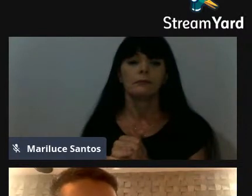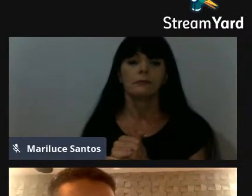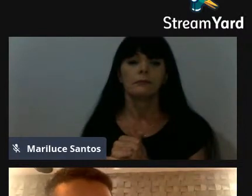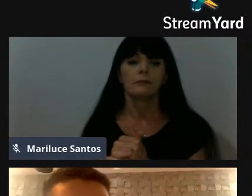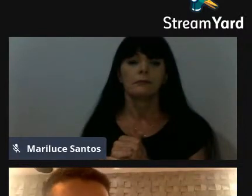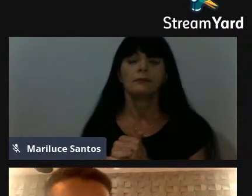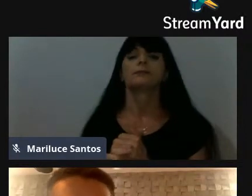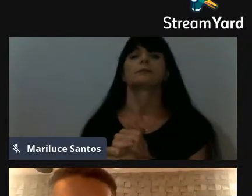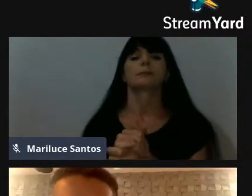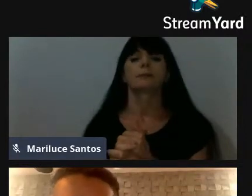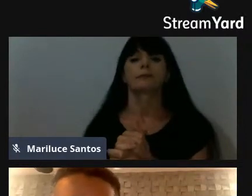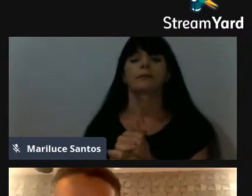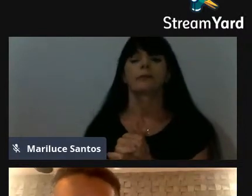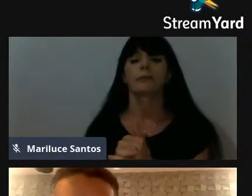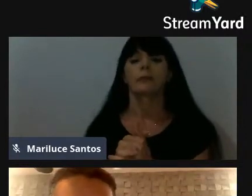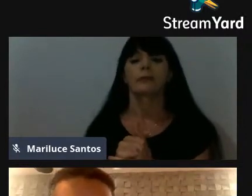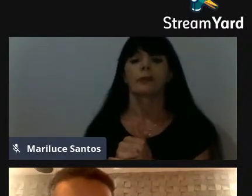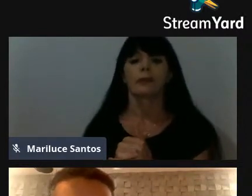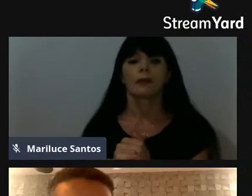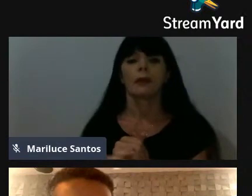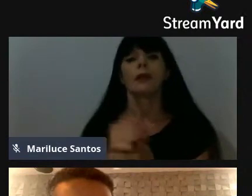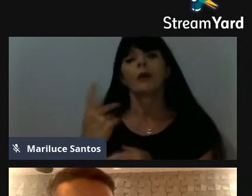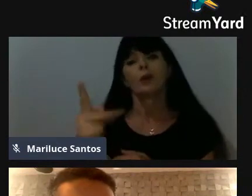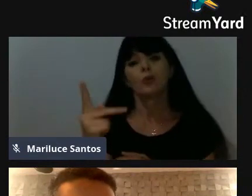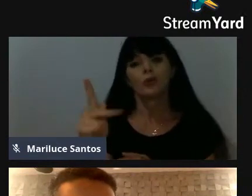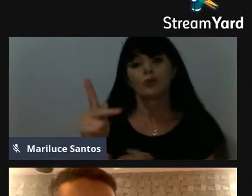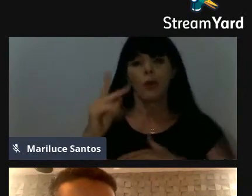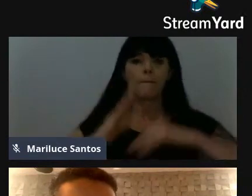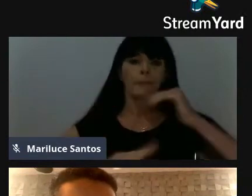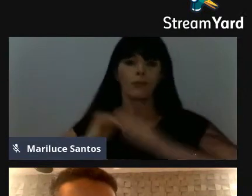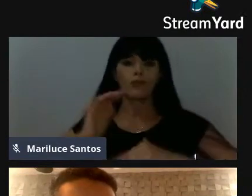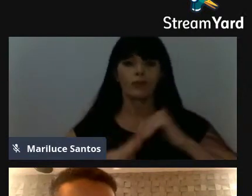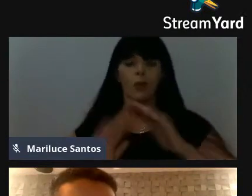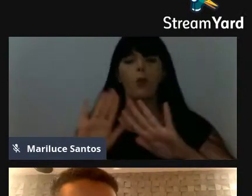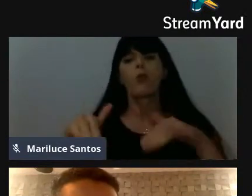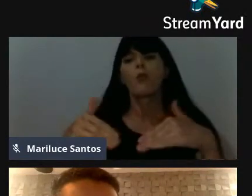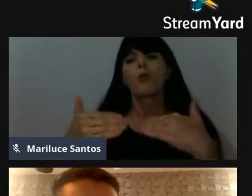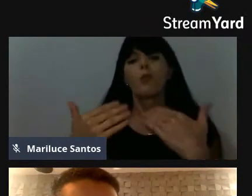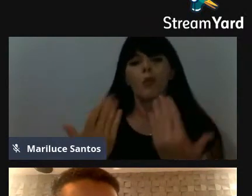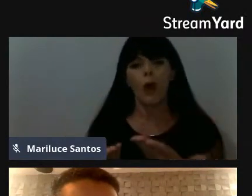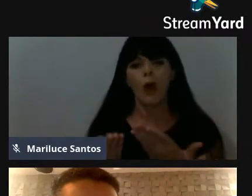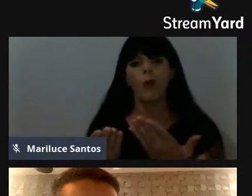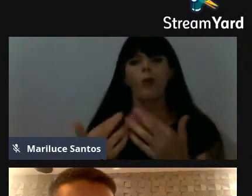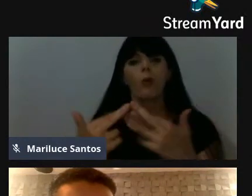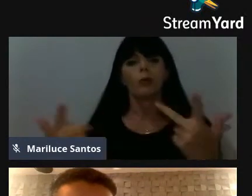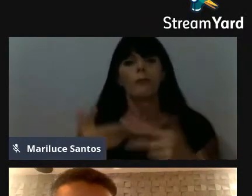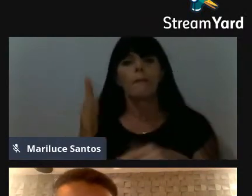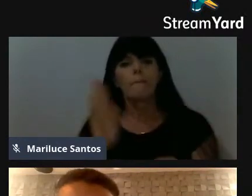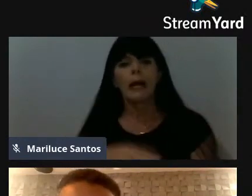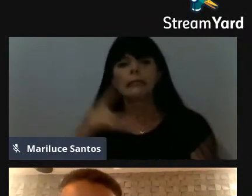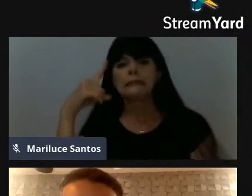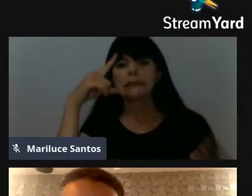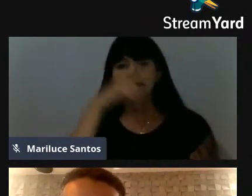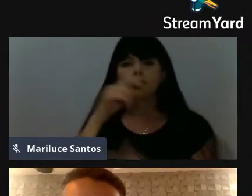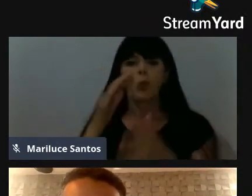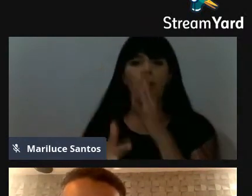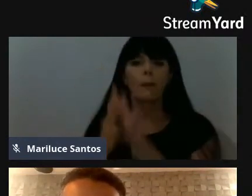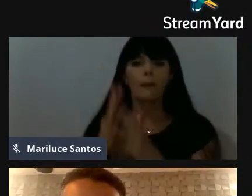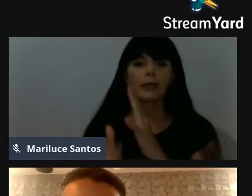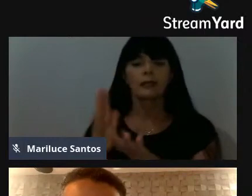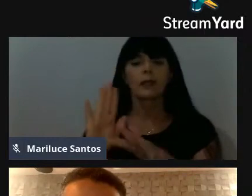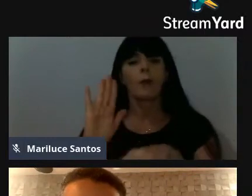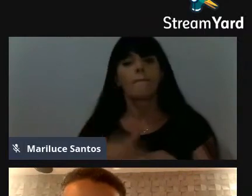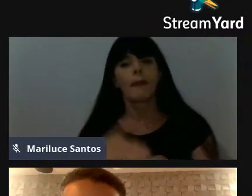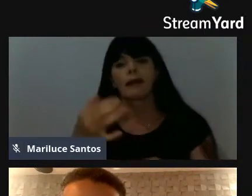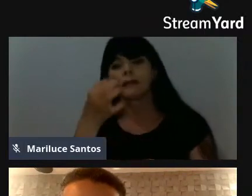Rafael, em questão de exercer o seu cargo, qual a parte mais burocrática e qual a parte mais interessante, tanto em ser empreendedor da